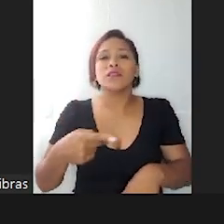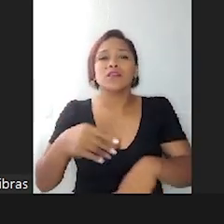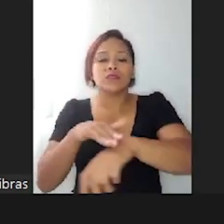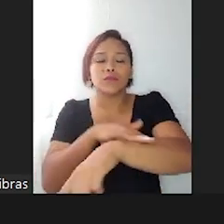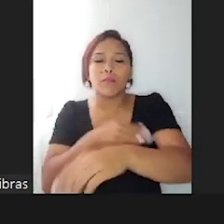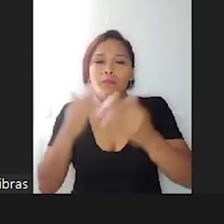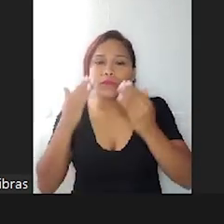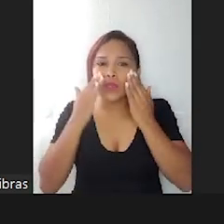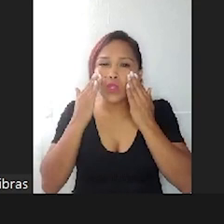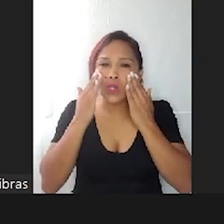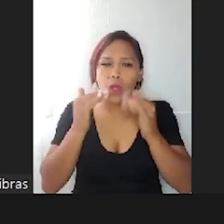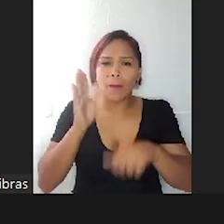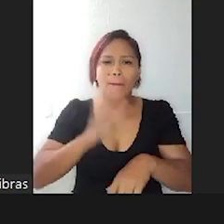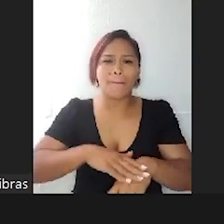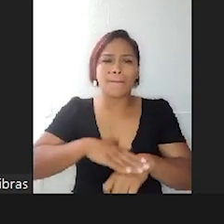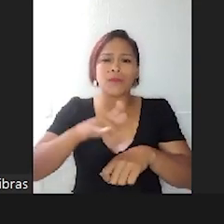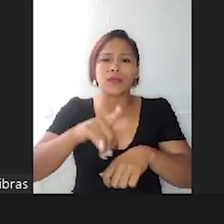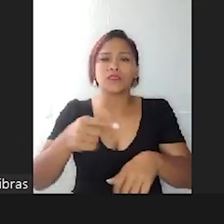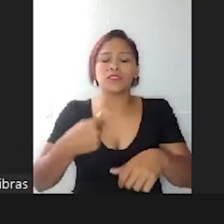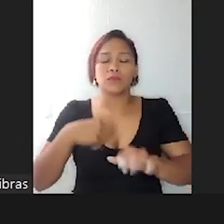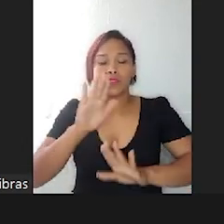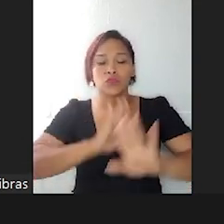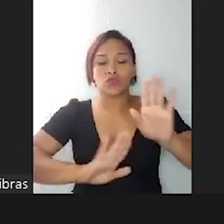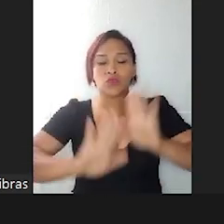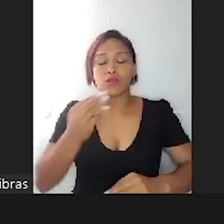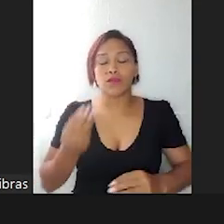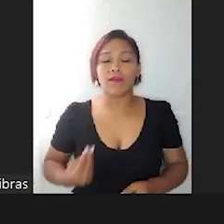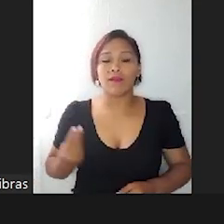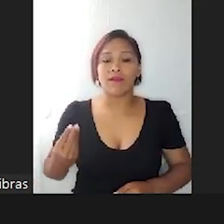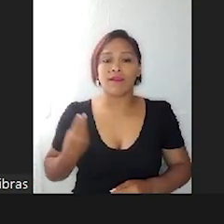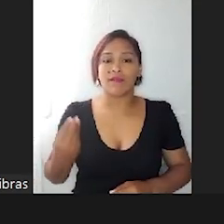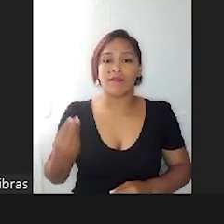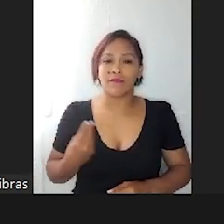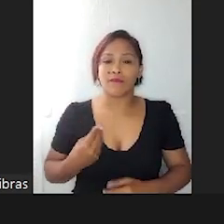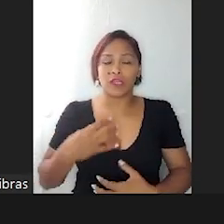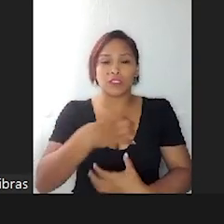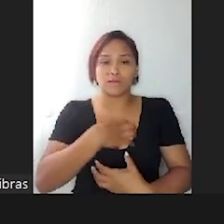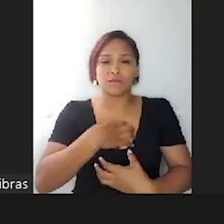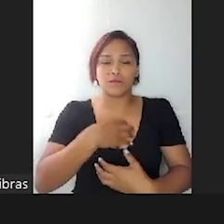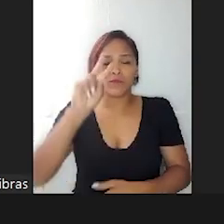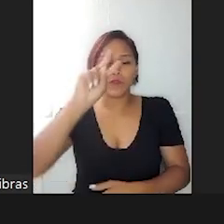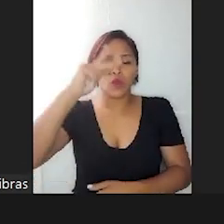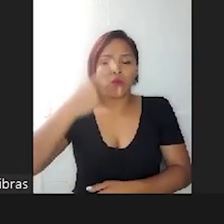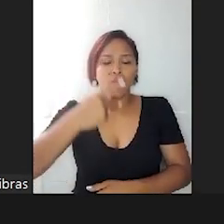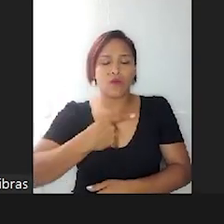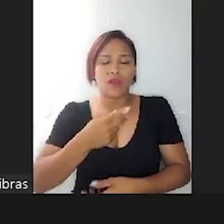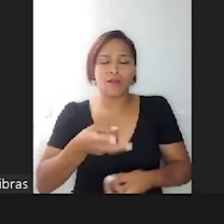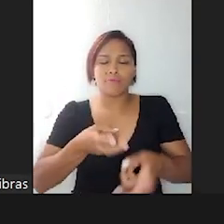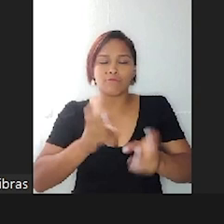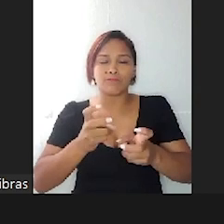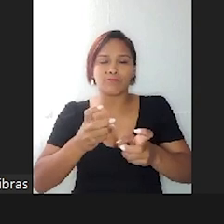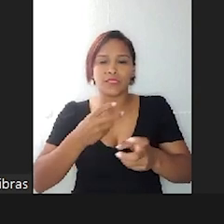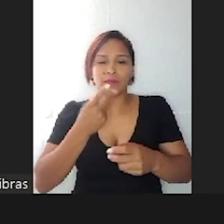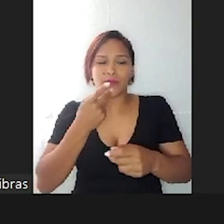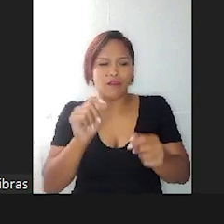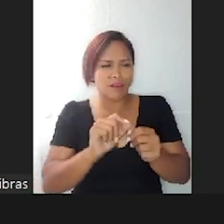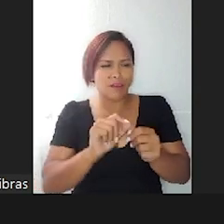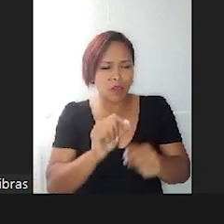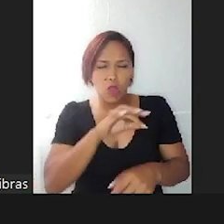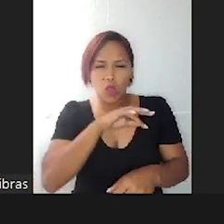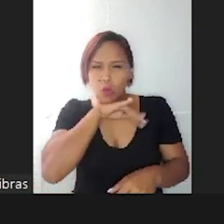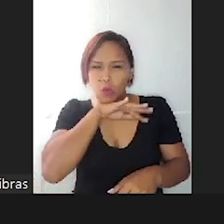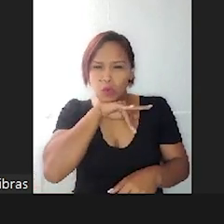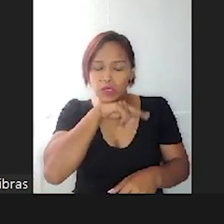mais sobre cuidar desse bem-estar do que tem olhar para aquilo que tem feito mal para mim, aquilo que está